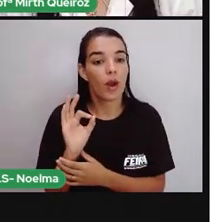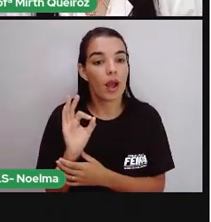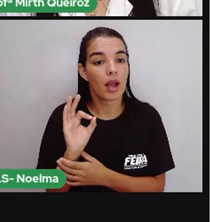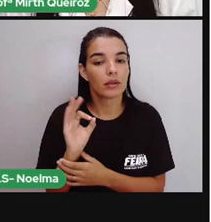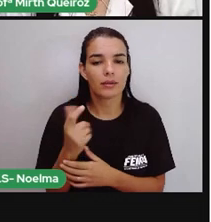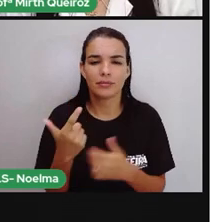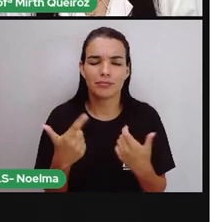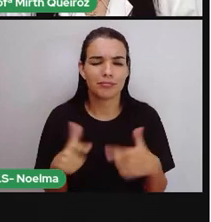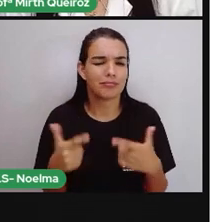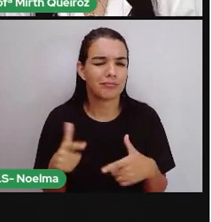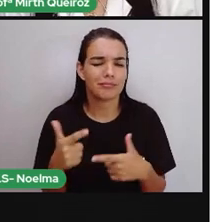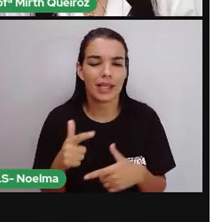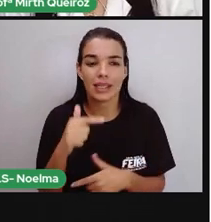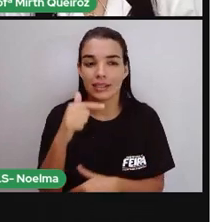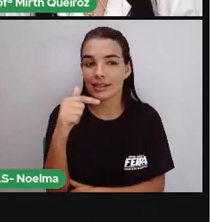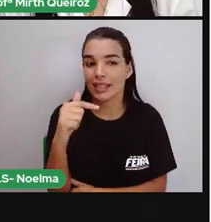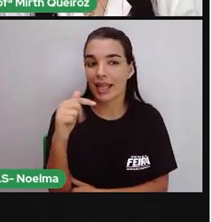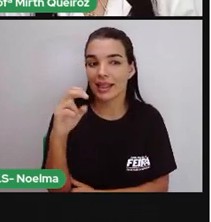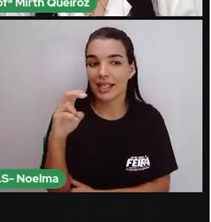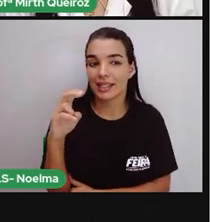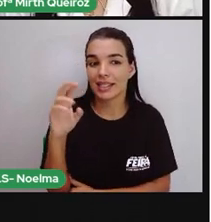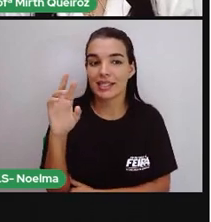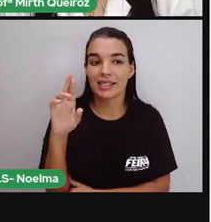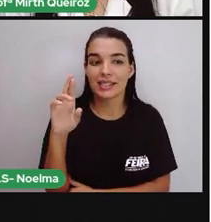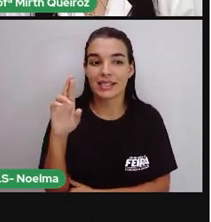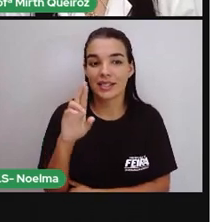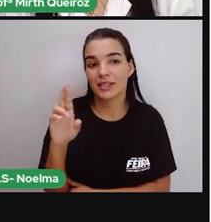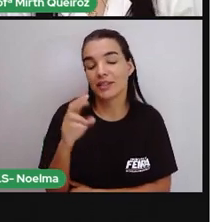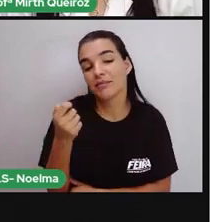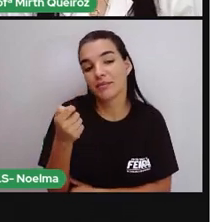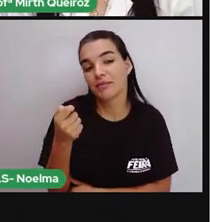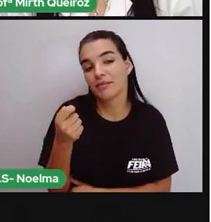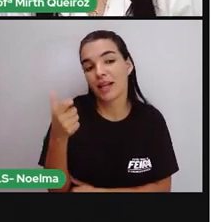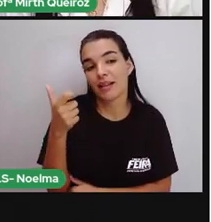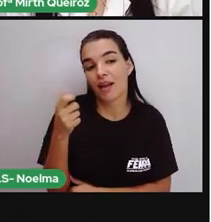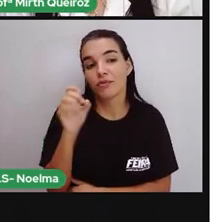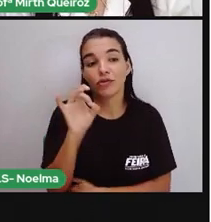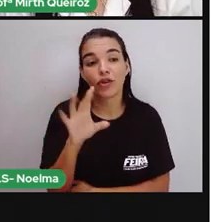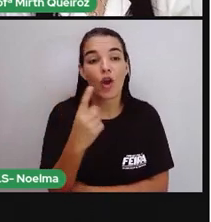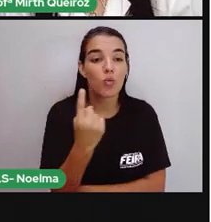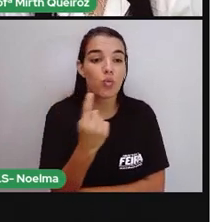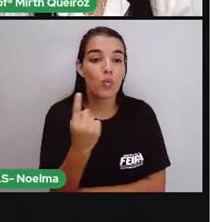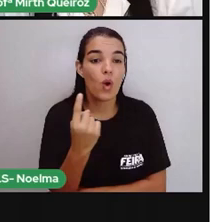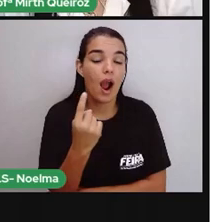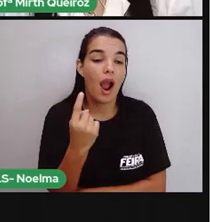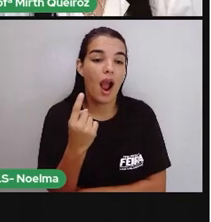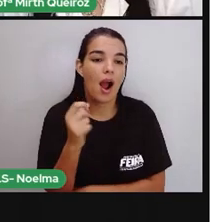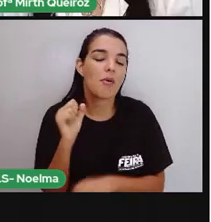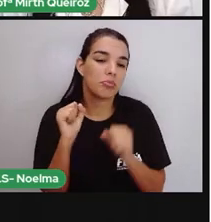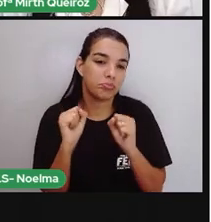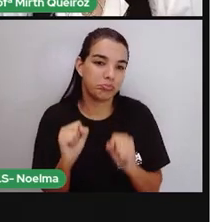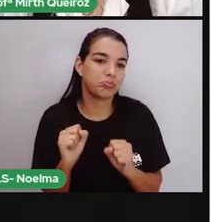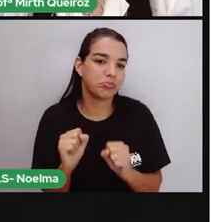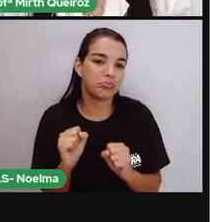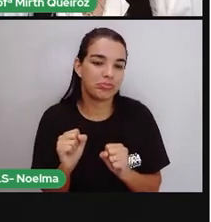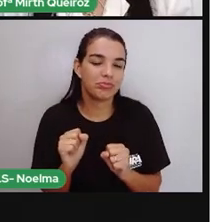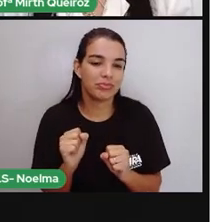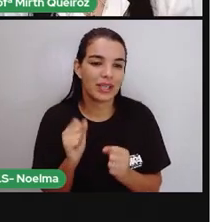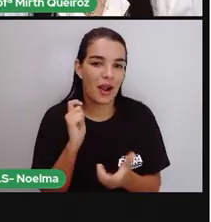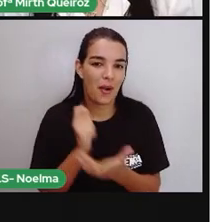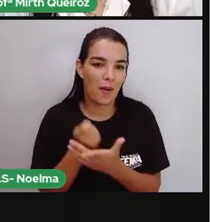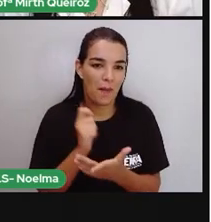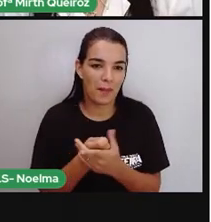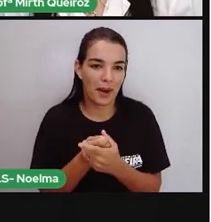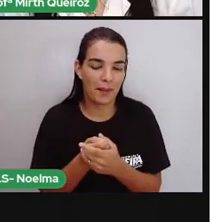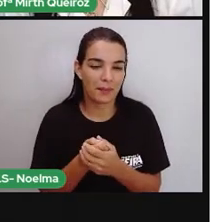Não, né? Porque 75 centavos é menos de 1 real. Então, se ela levasse só 1 real, daria para ela comprar essa fivela.